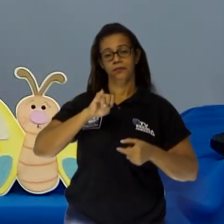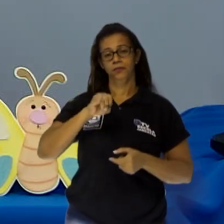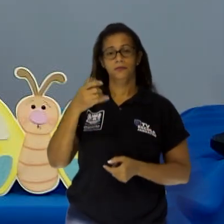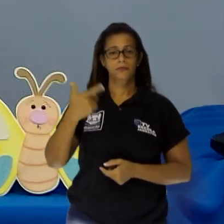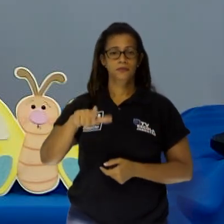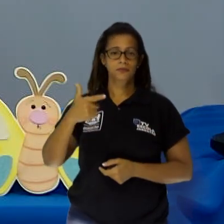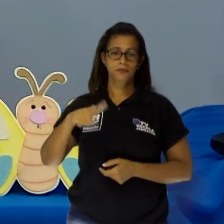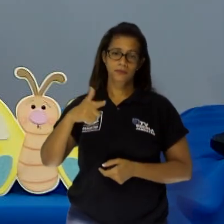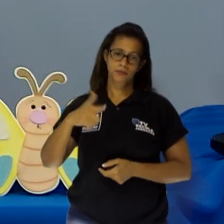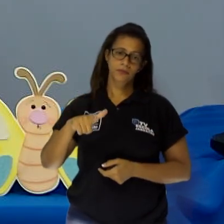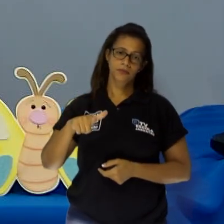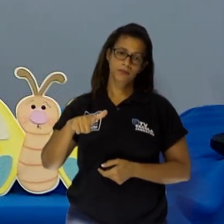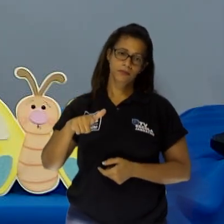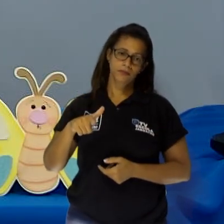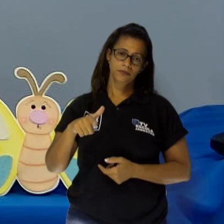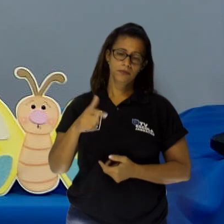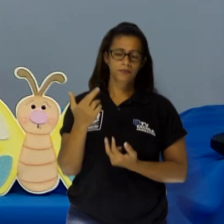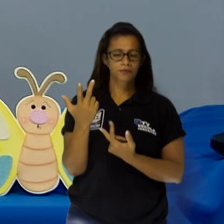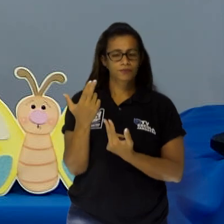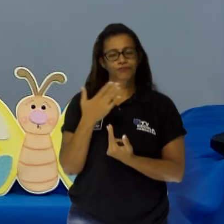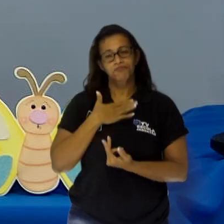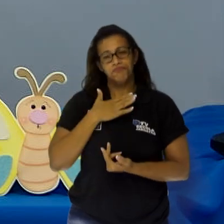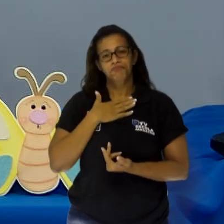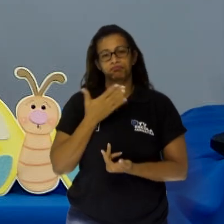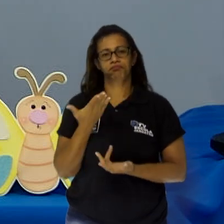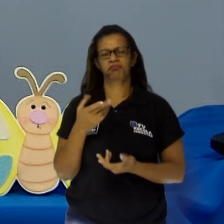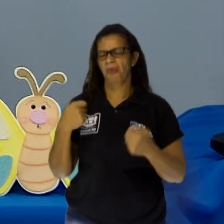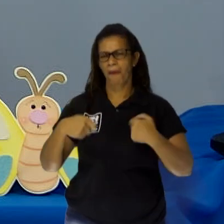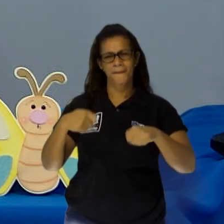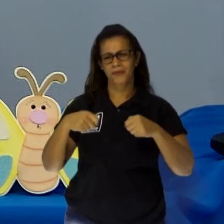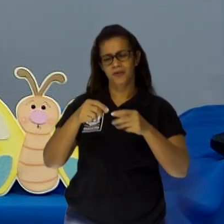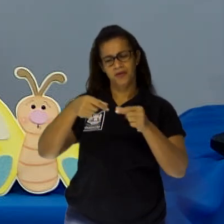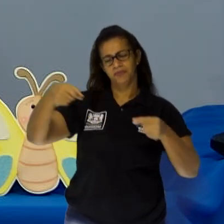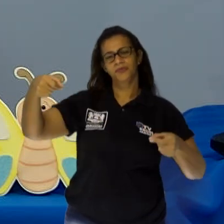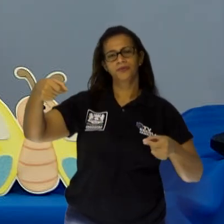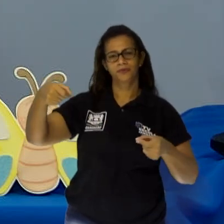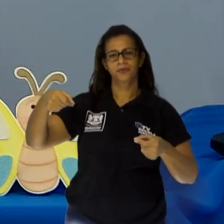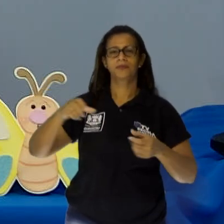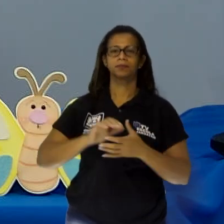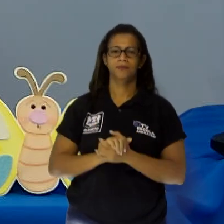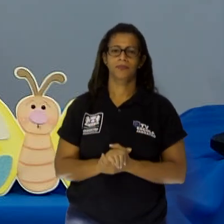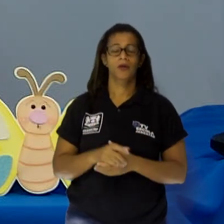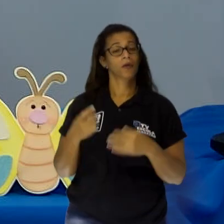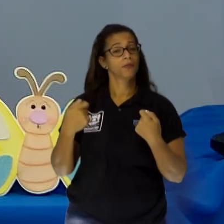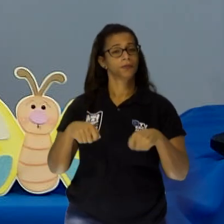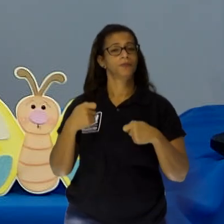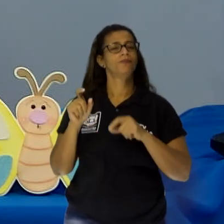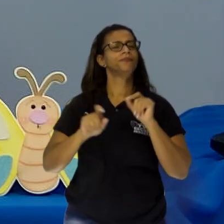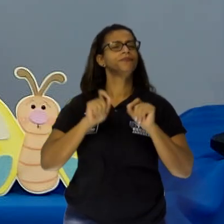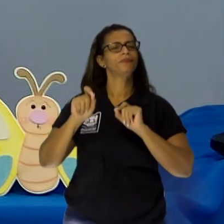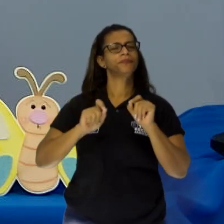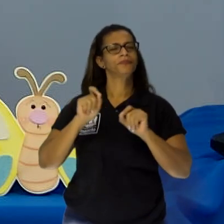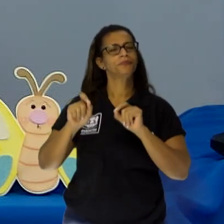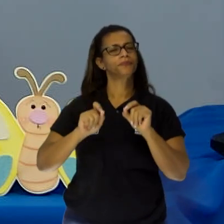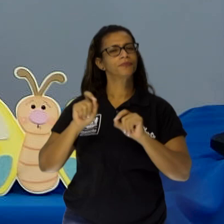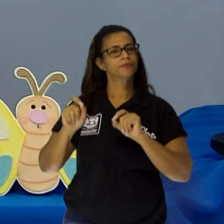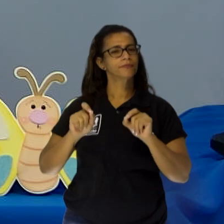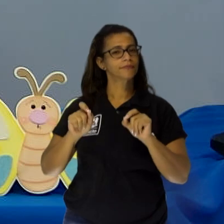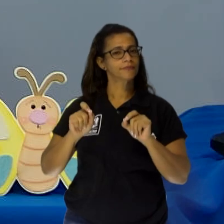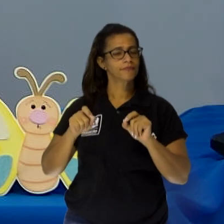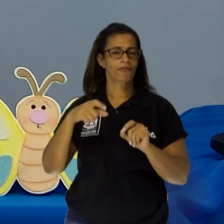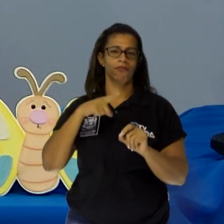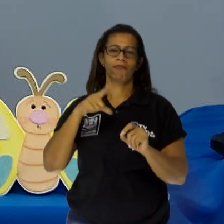não vou precisar fazer decoração com fita, tá bom? Então a gente só precisa fazer o quê? Ter uma porta, ter